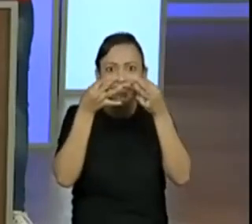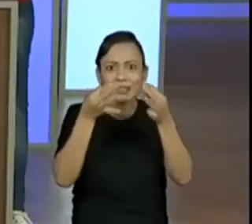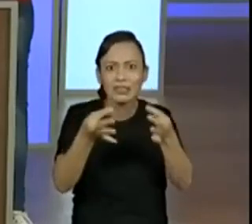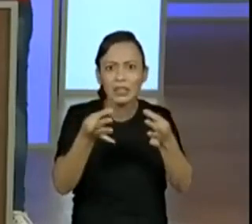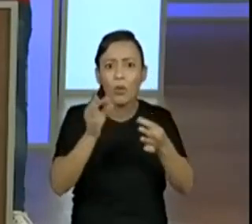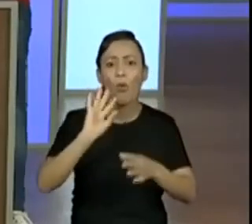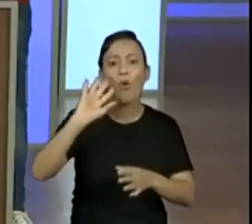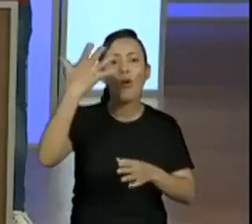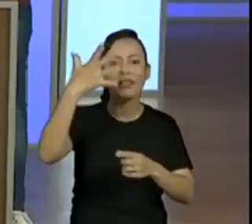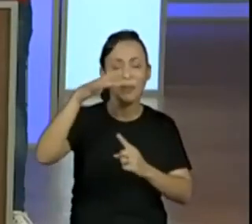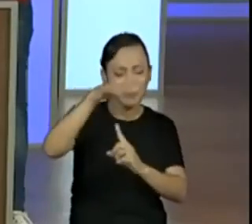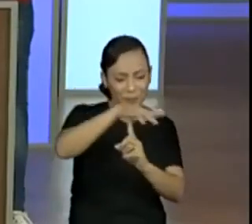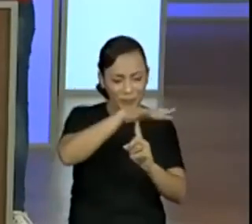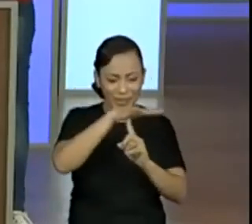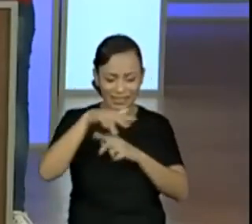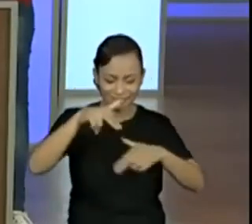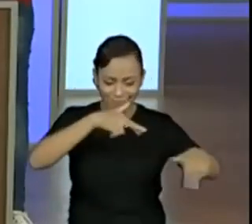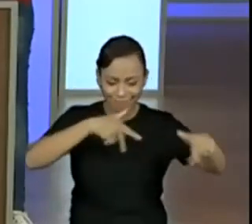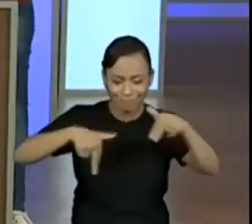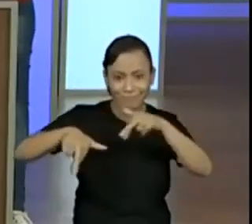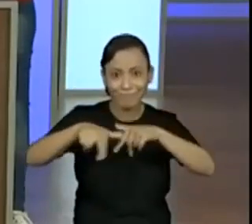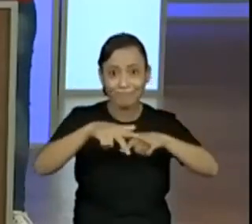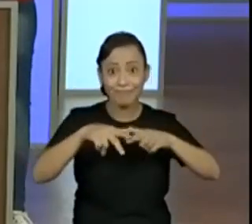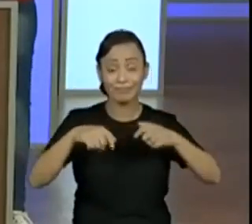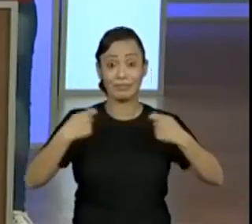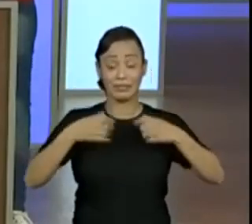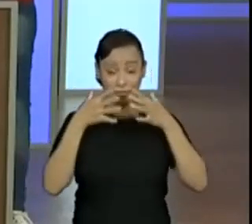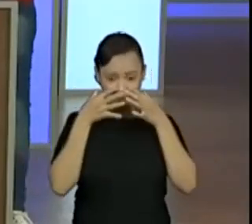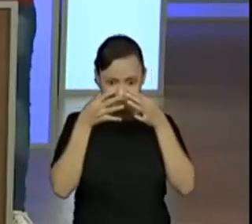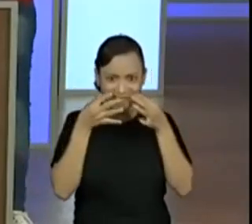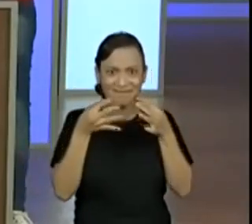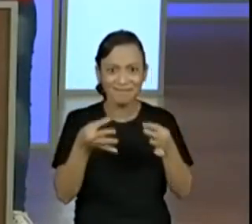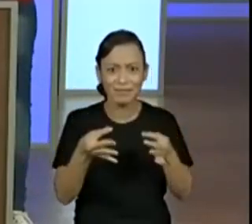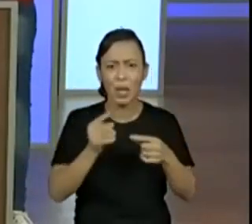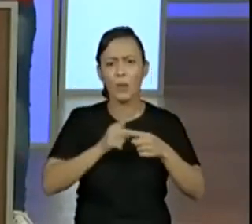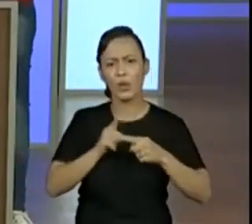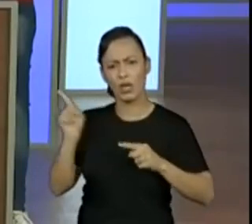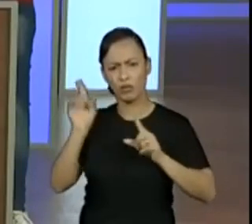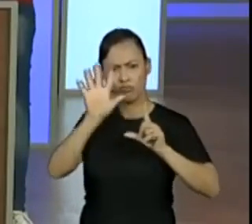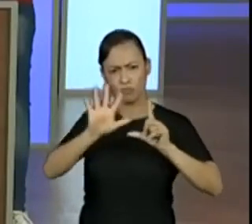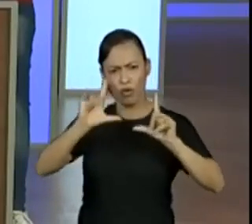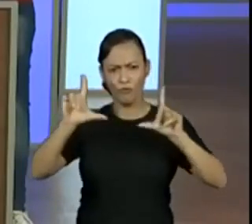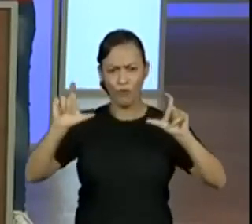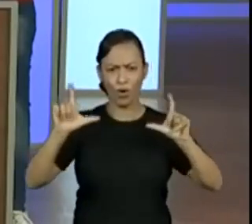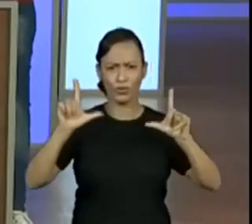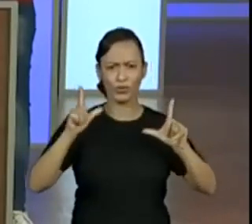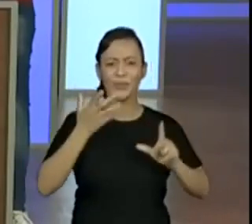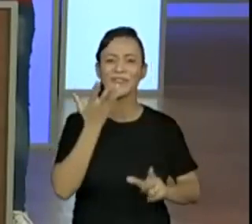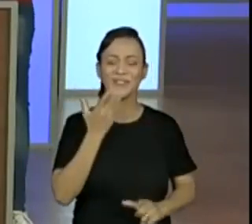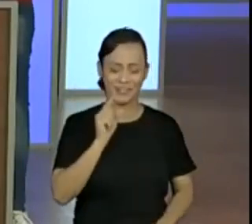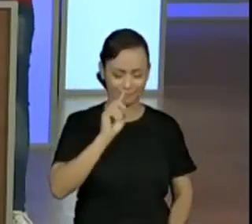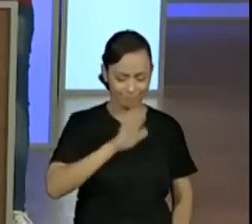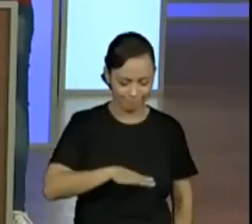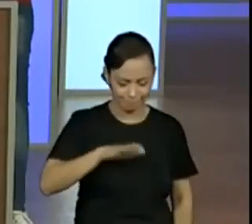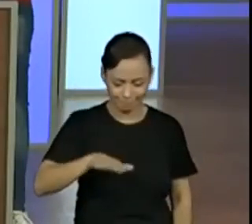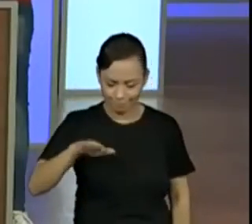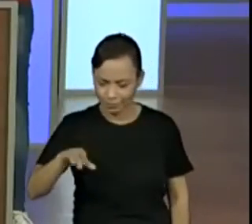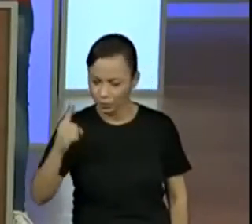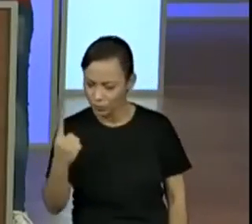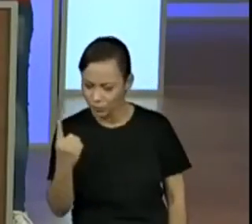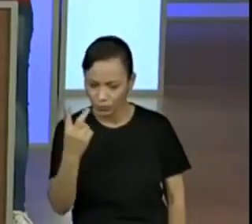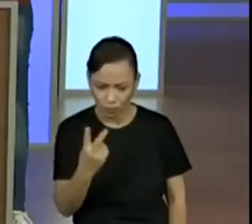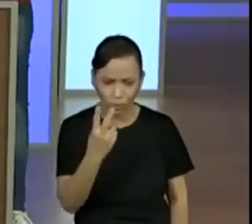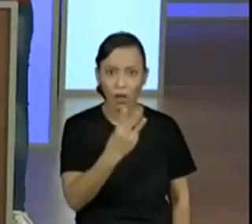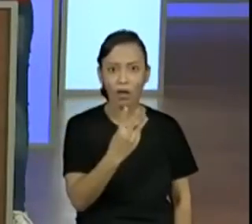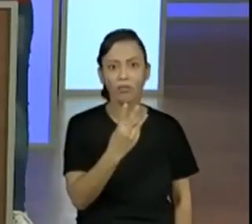problema. A imagem traz o momento da chegada. Será que só aquelas crianças estavam participando? O que a gente